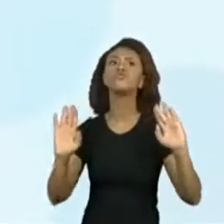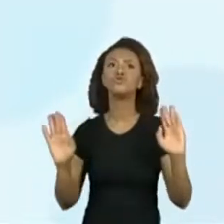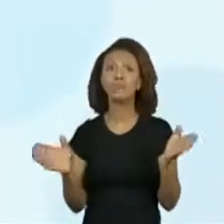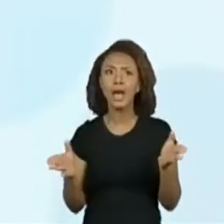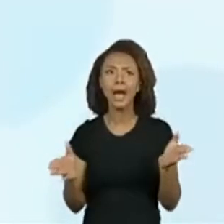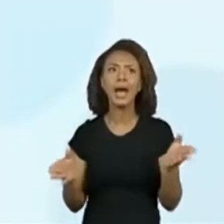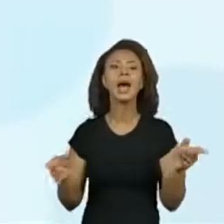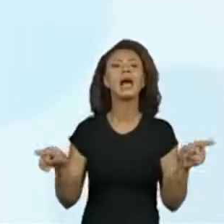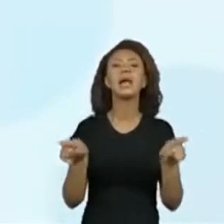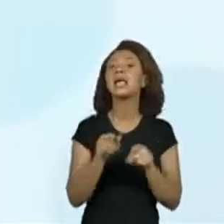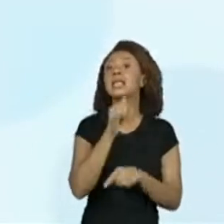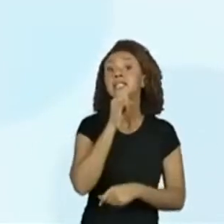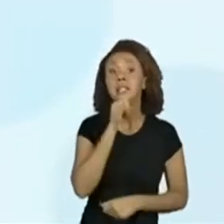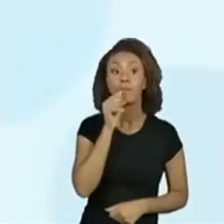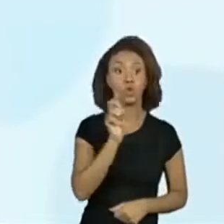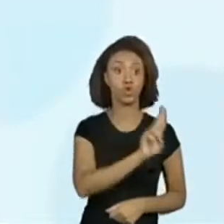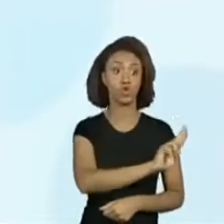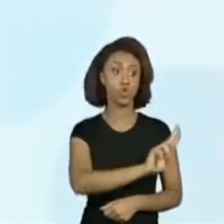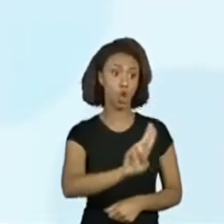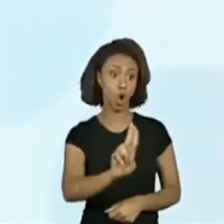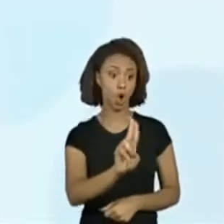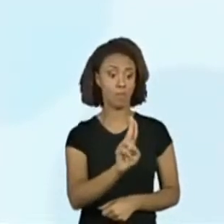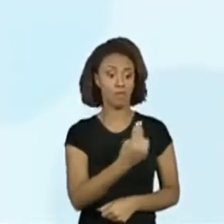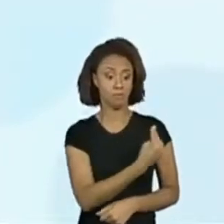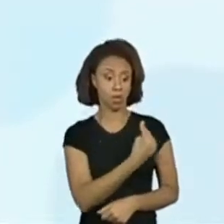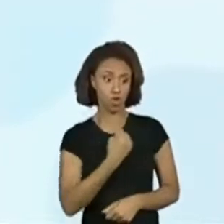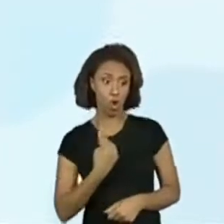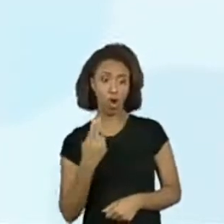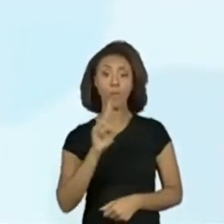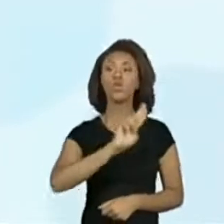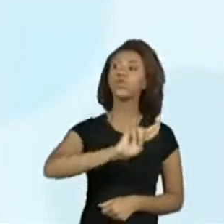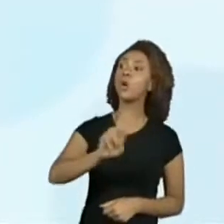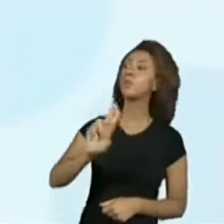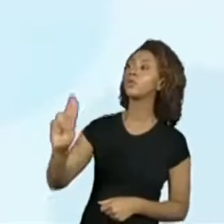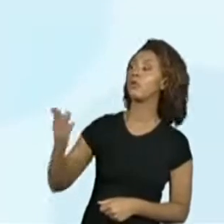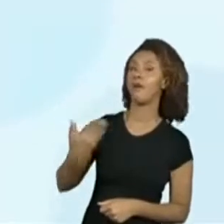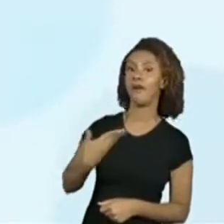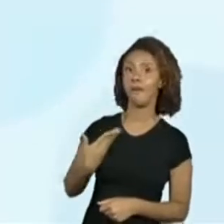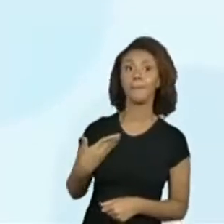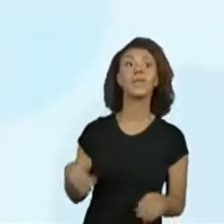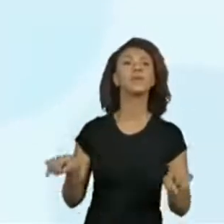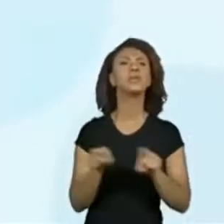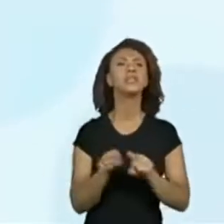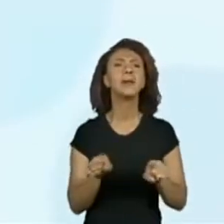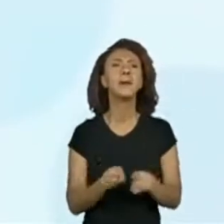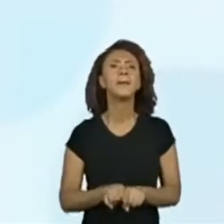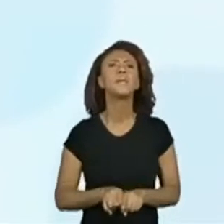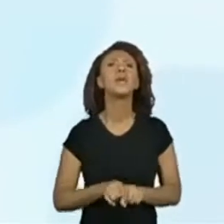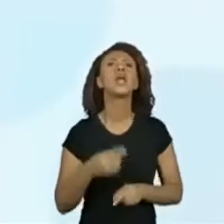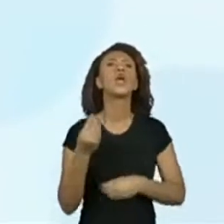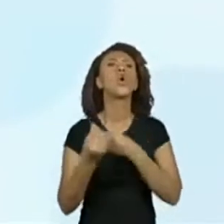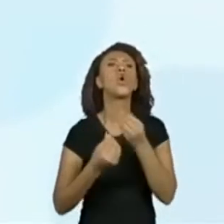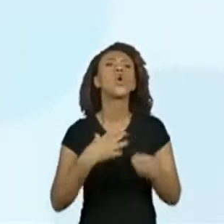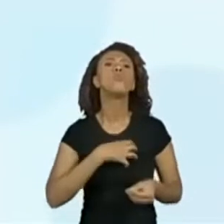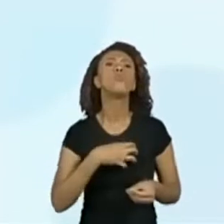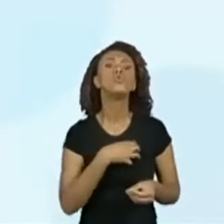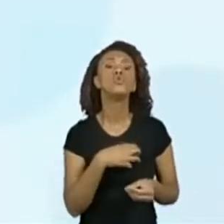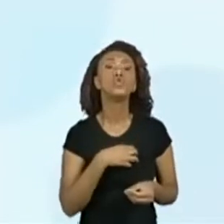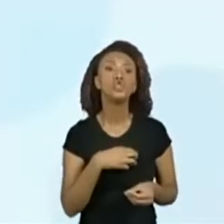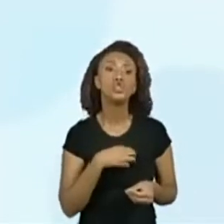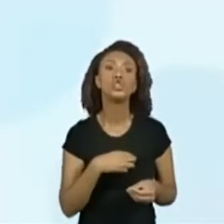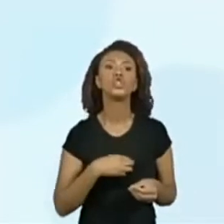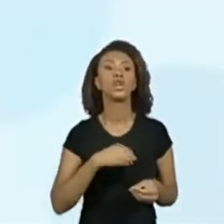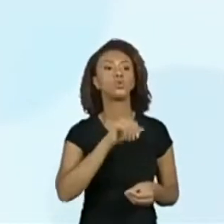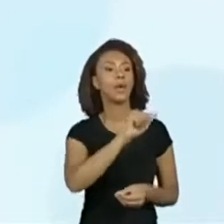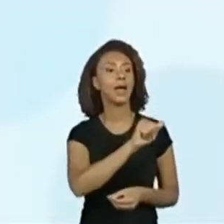como o próprio nome e o de colegas. Compreender as notações do sistema de escrita alfabética,